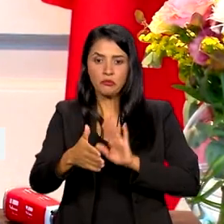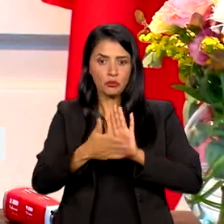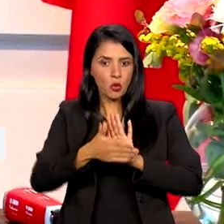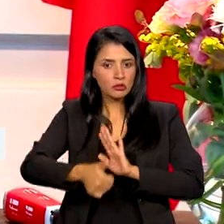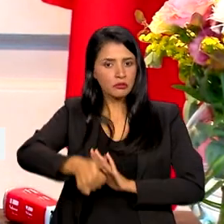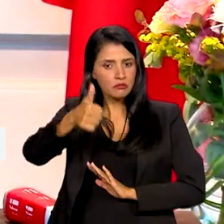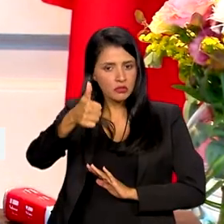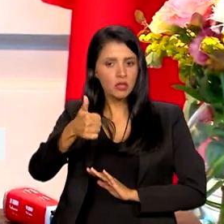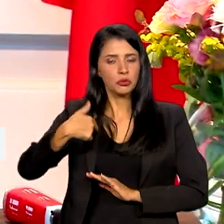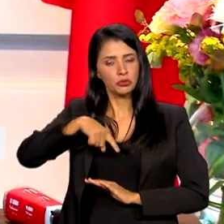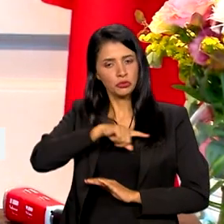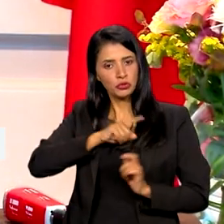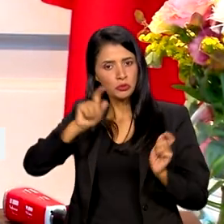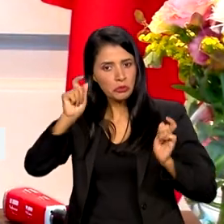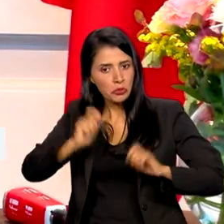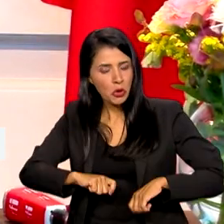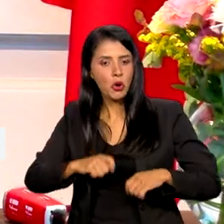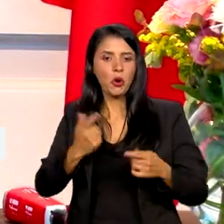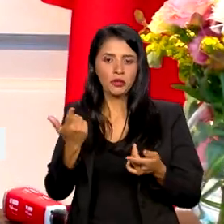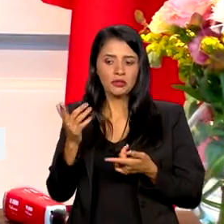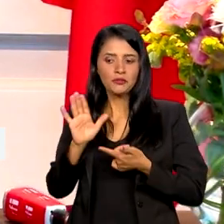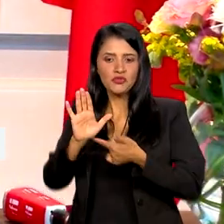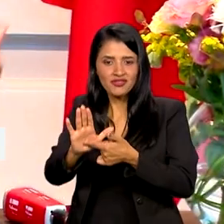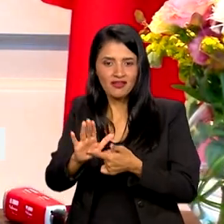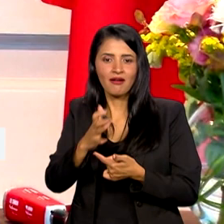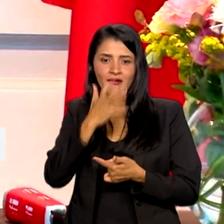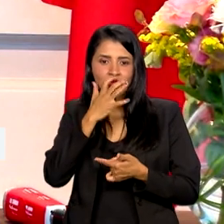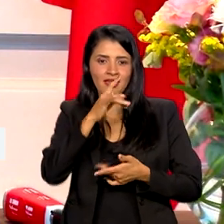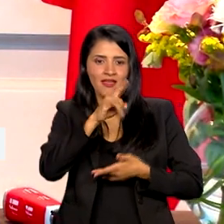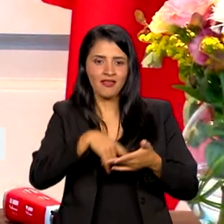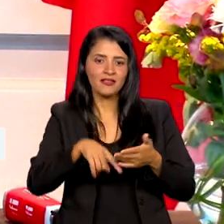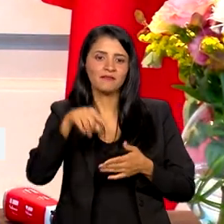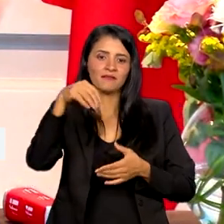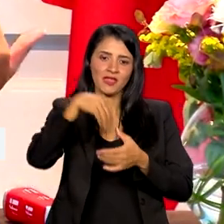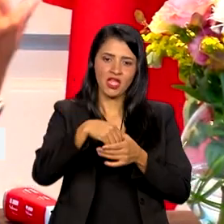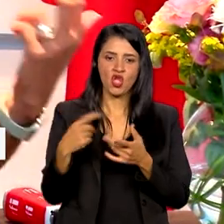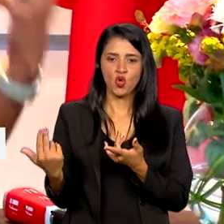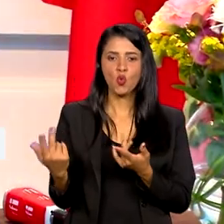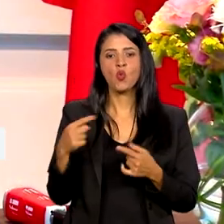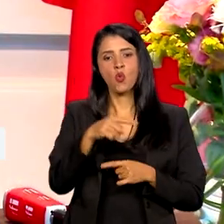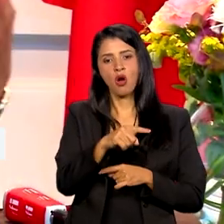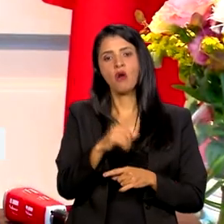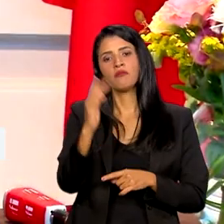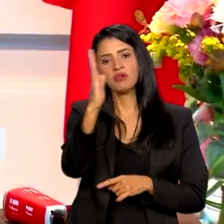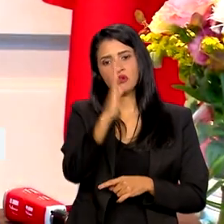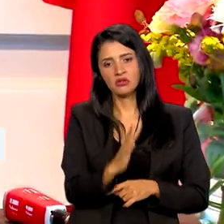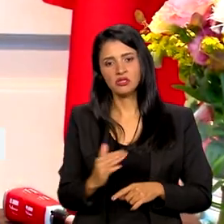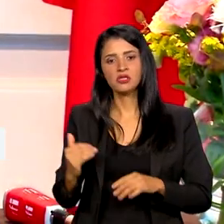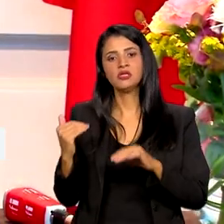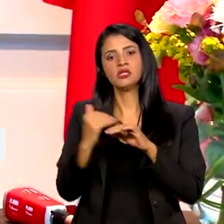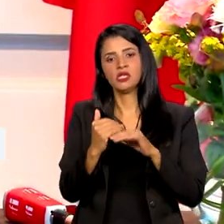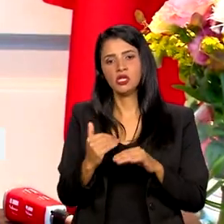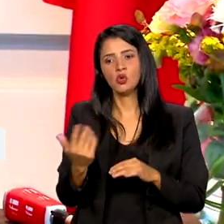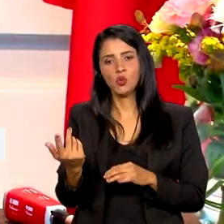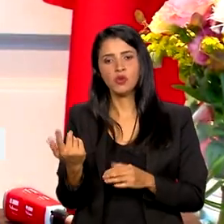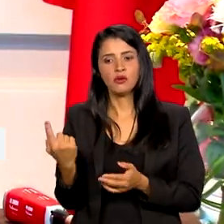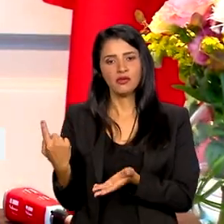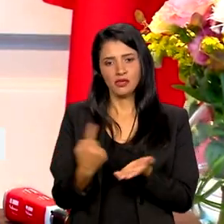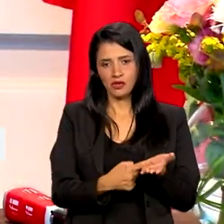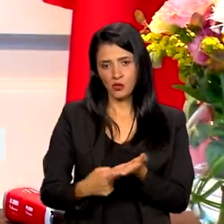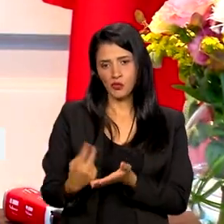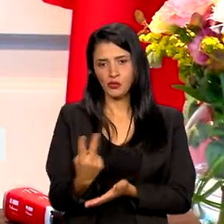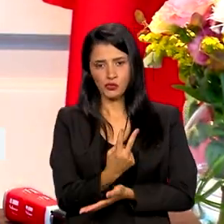trazer e replicar esse observatório também a nível Brasil e ter esse acordo de cooperação entre os dois países,